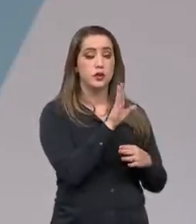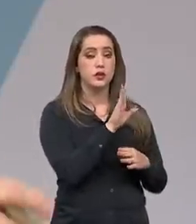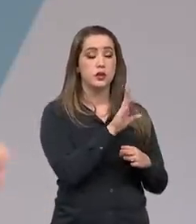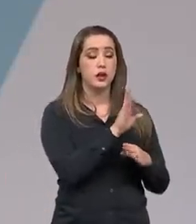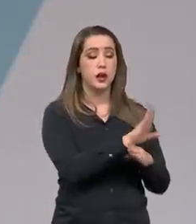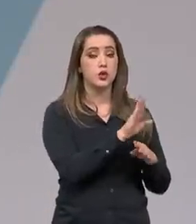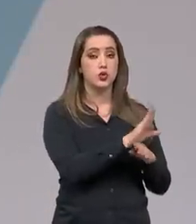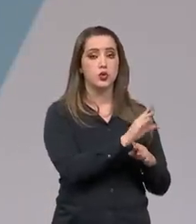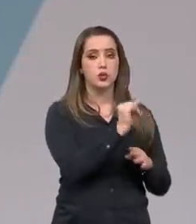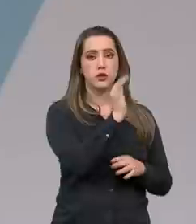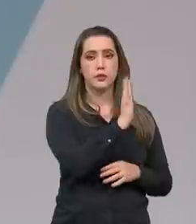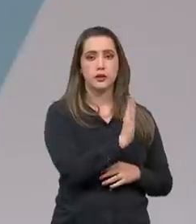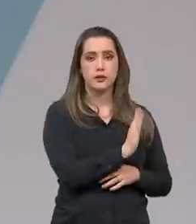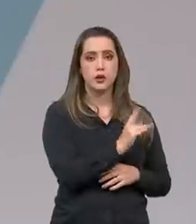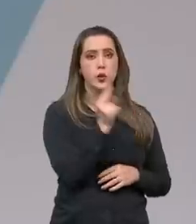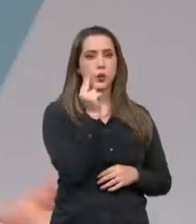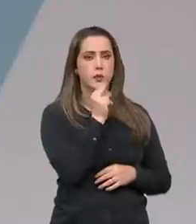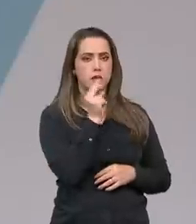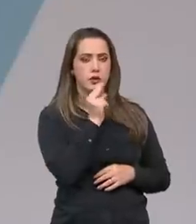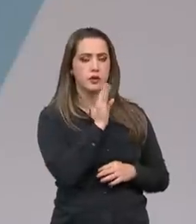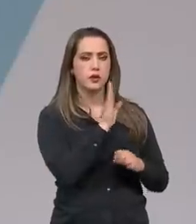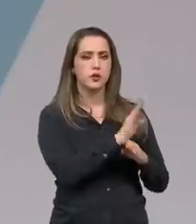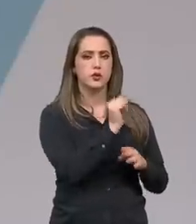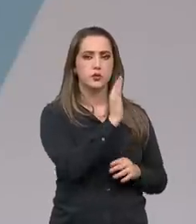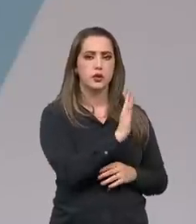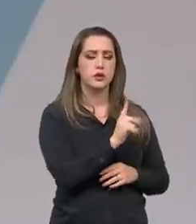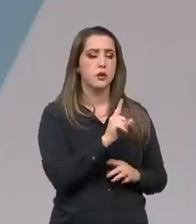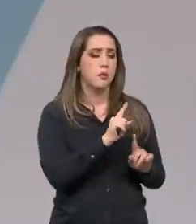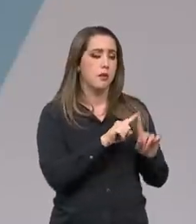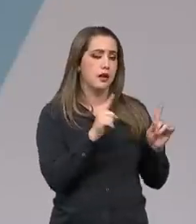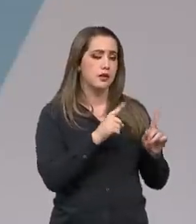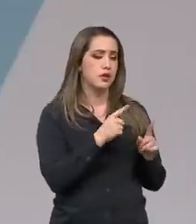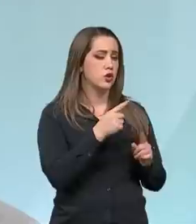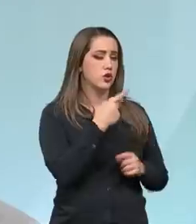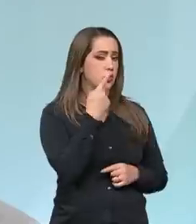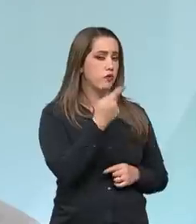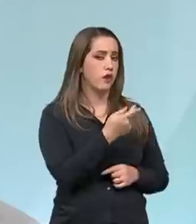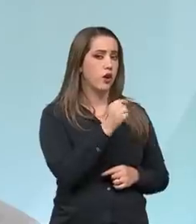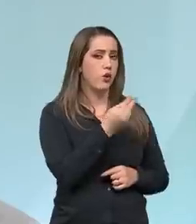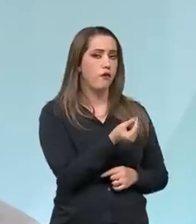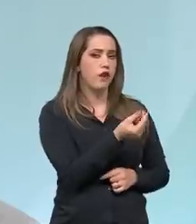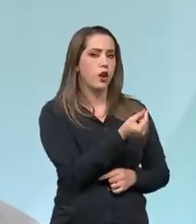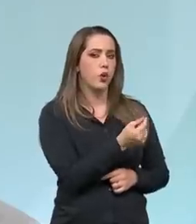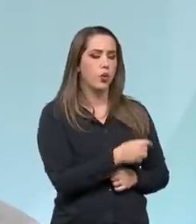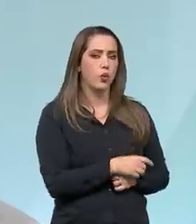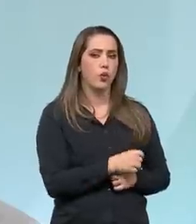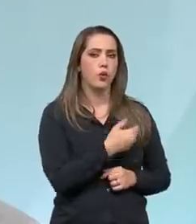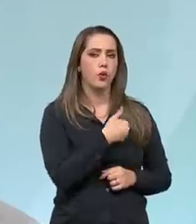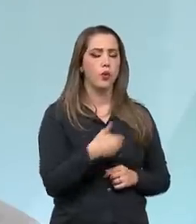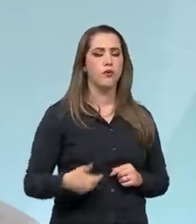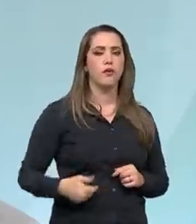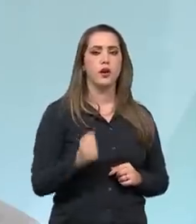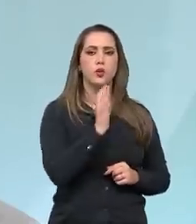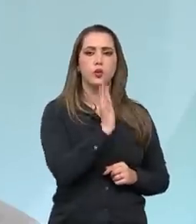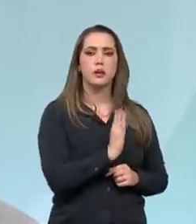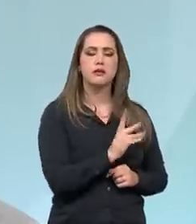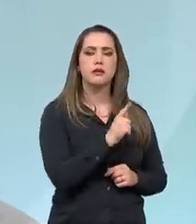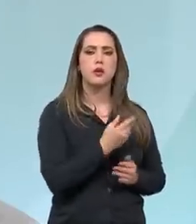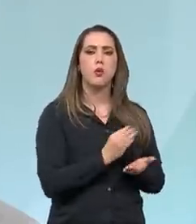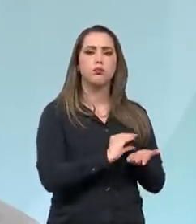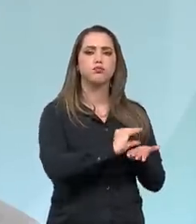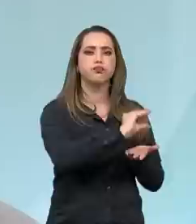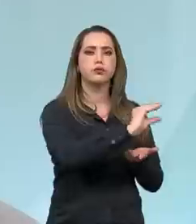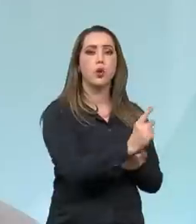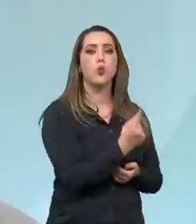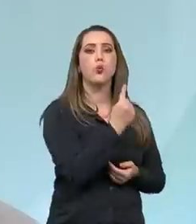o emergencial, o auxílio Brasil. A gente não falou em termos de valores, né? O governo brasileiro injetou um trilhão de reais para enfrentar os